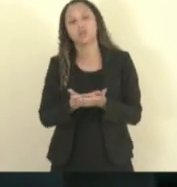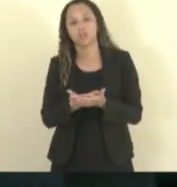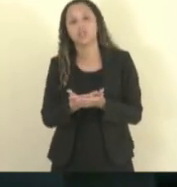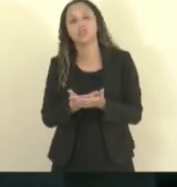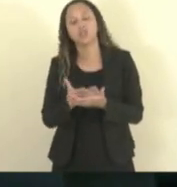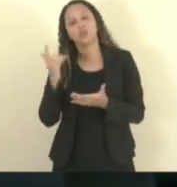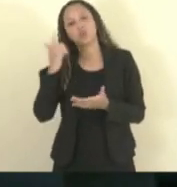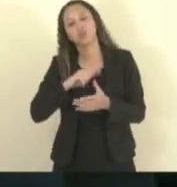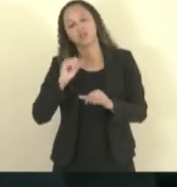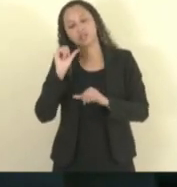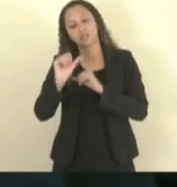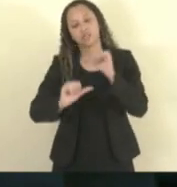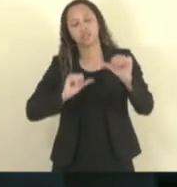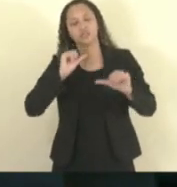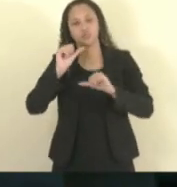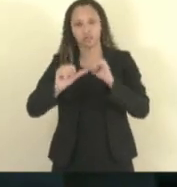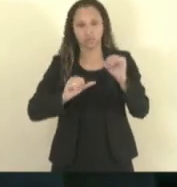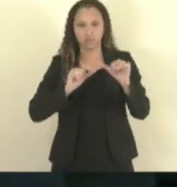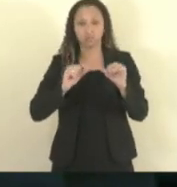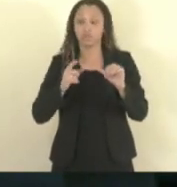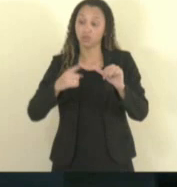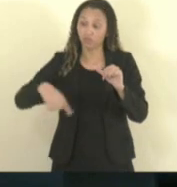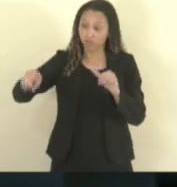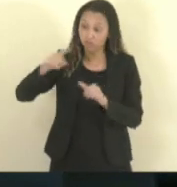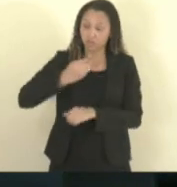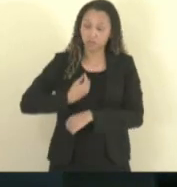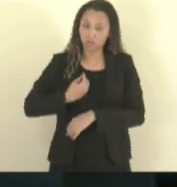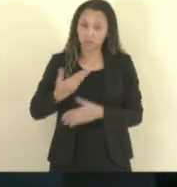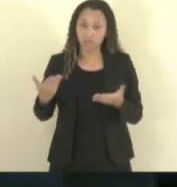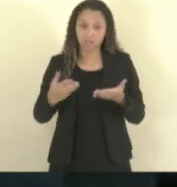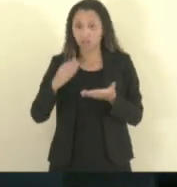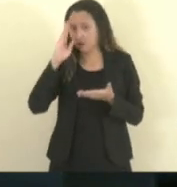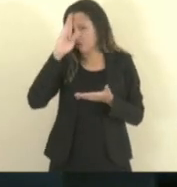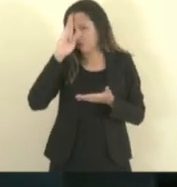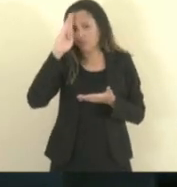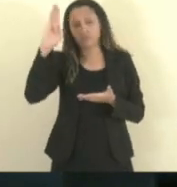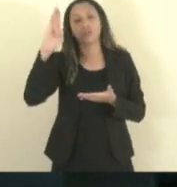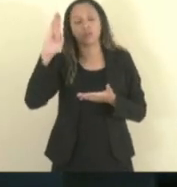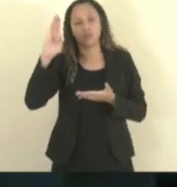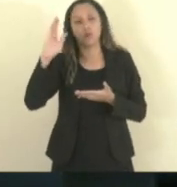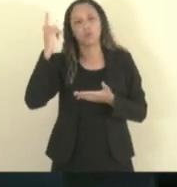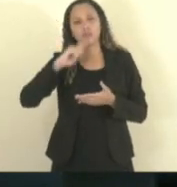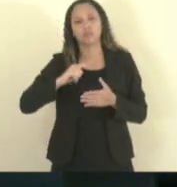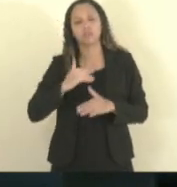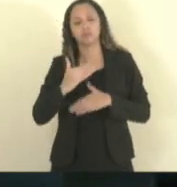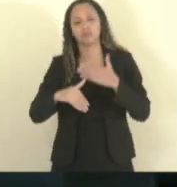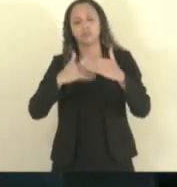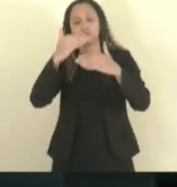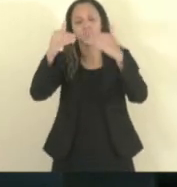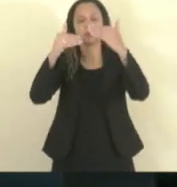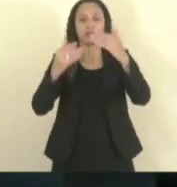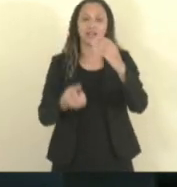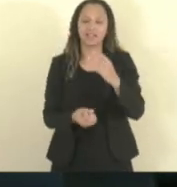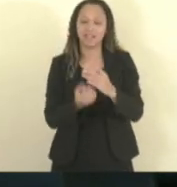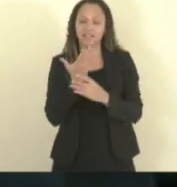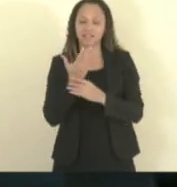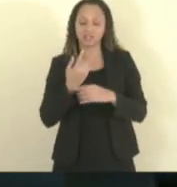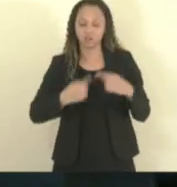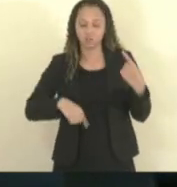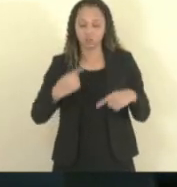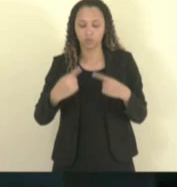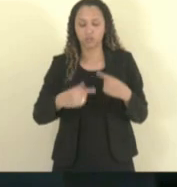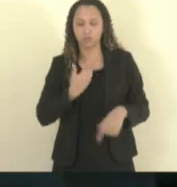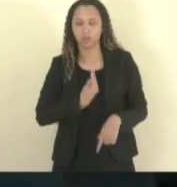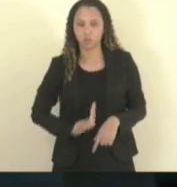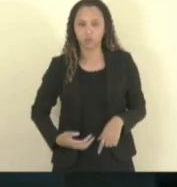tipo de transformação e a participação de vocês aqui é fundamental para que a gente tenha avanço na política pública em todo o Estado